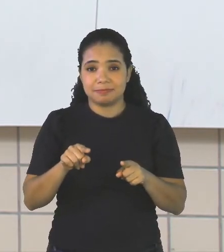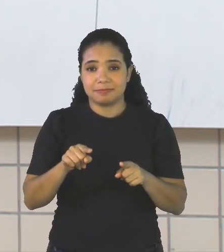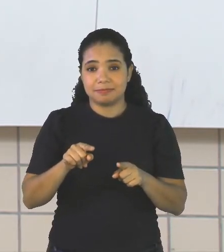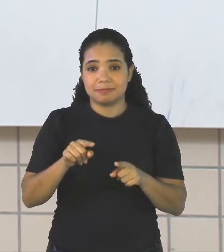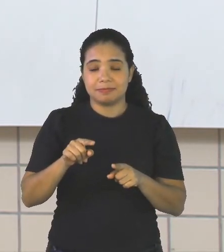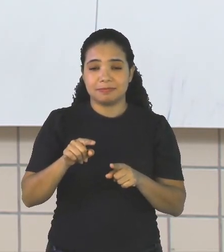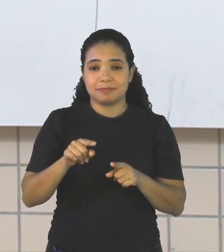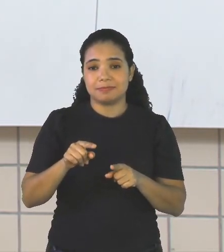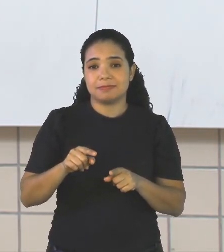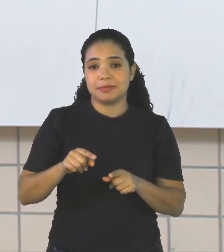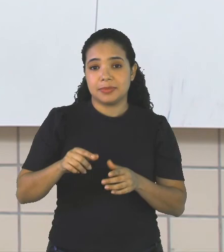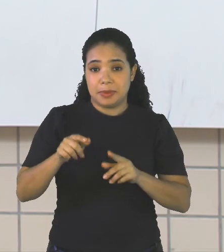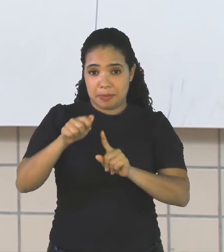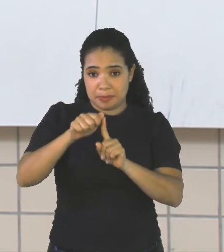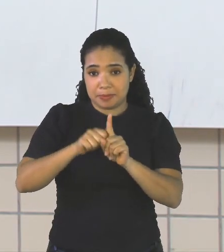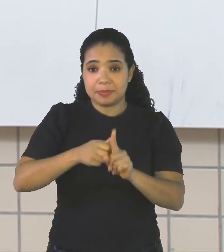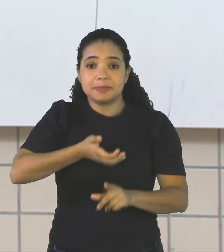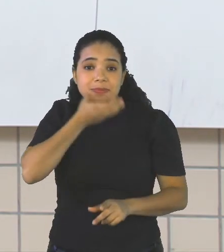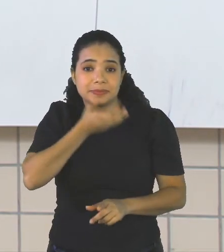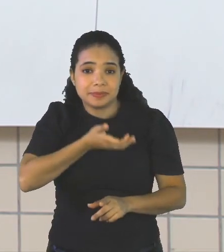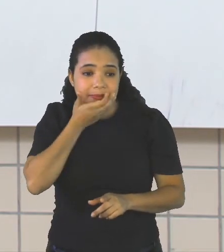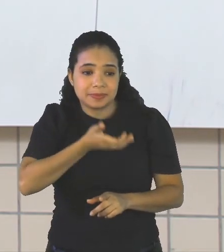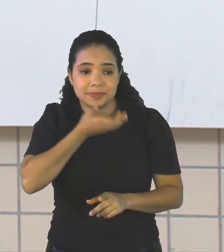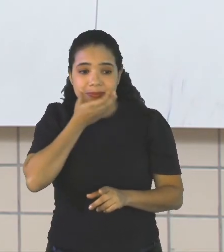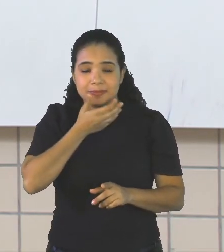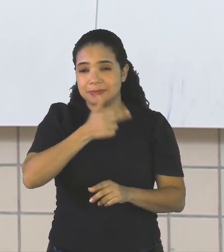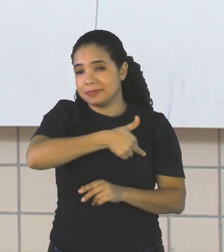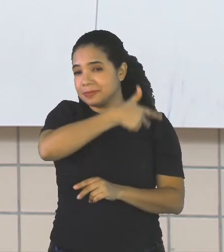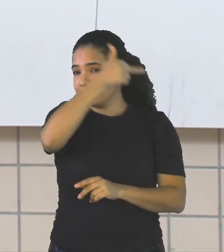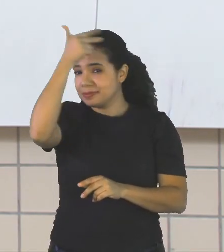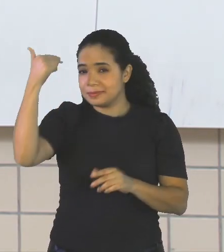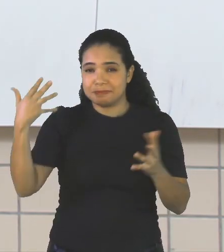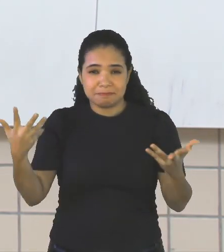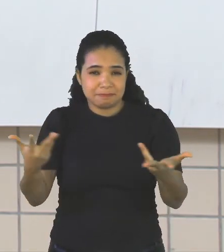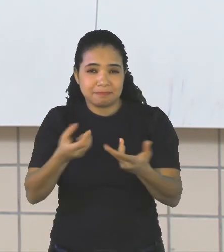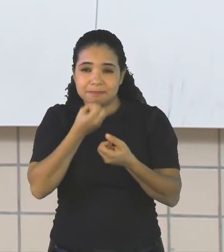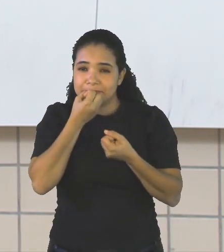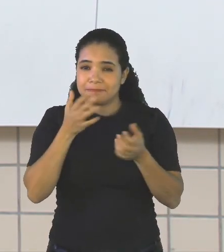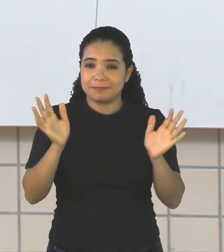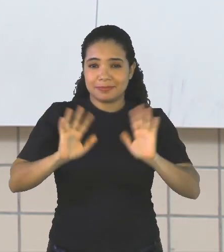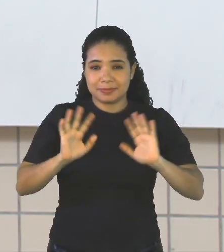Invencível Muito Bom E É Isso Aí Bye Bye Bye